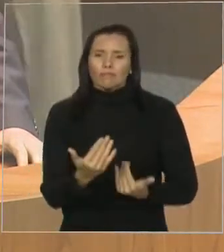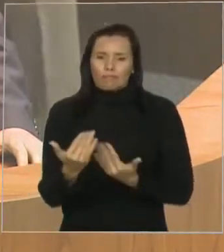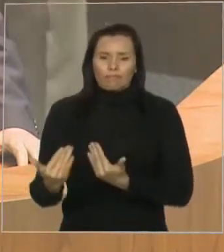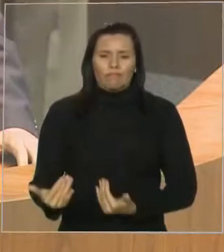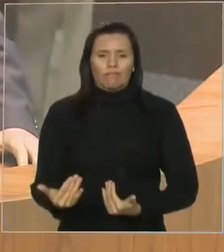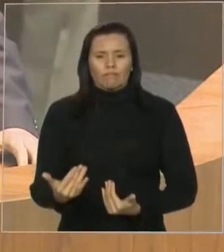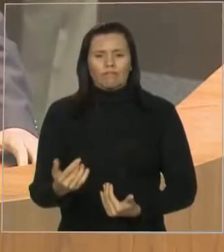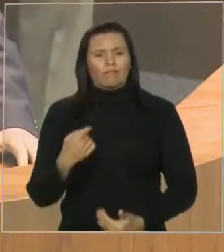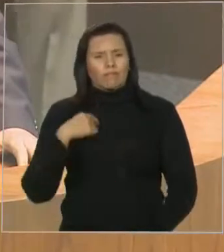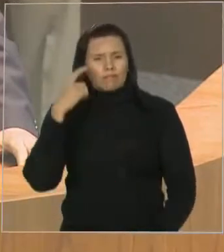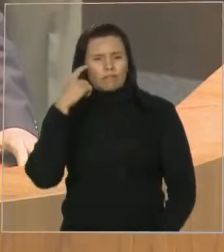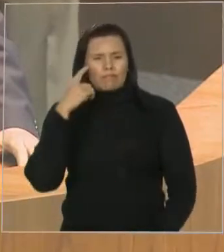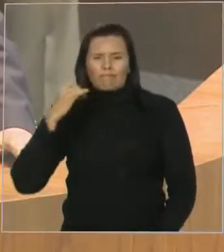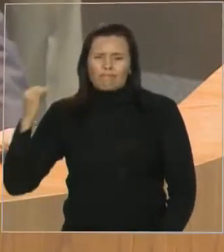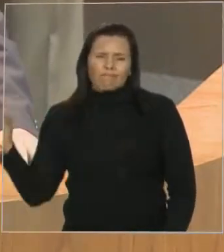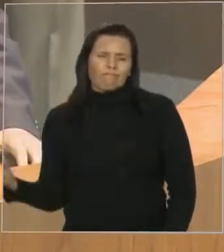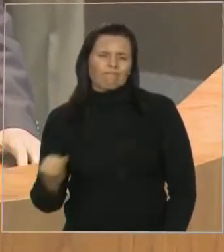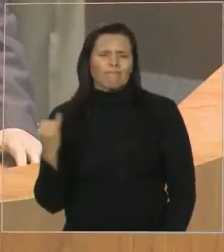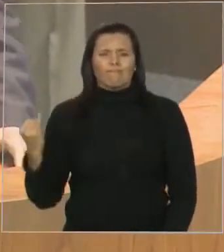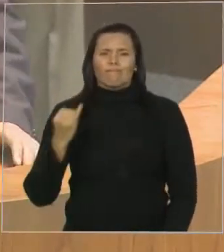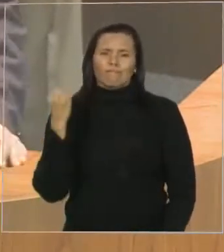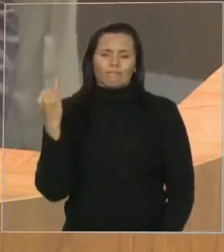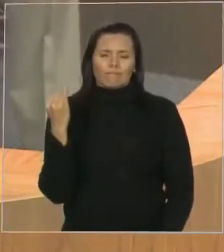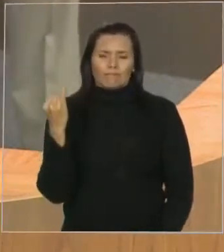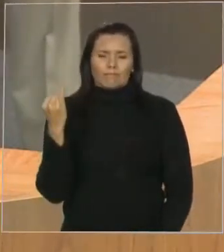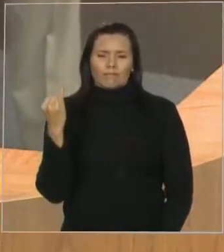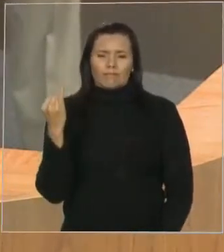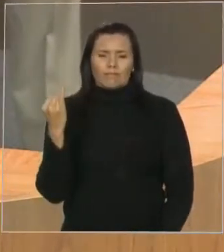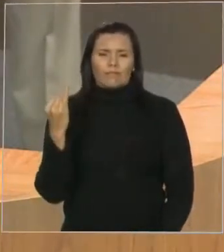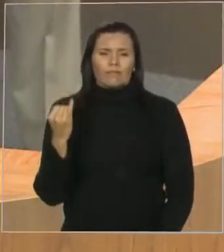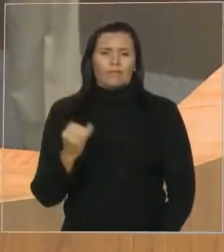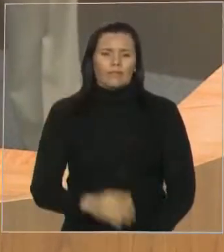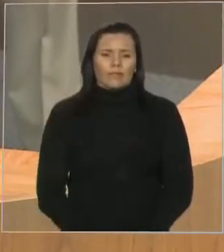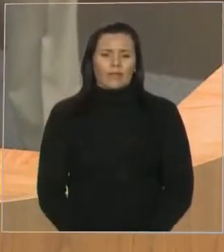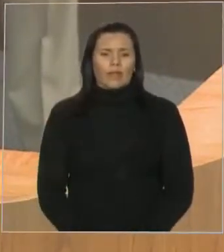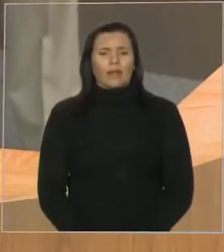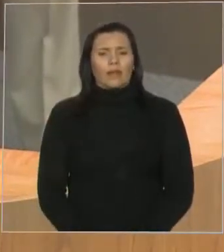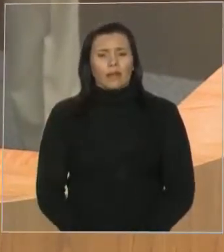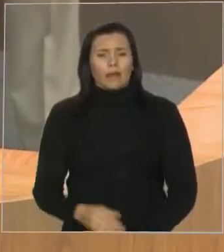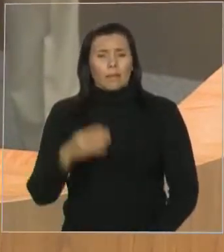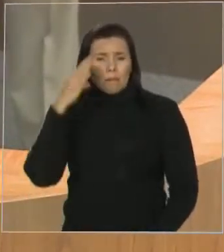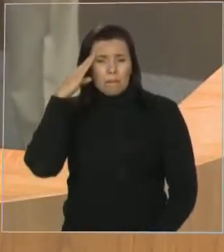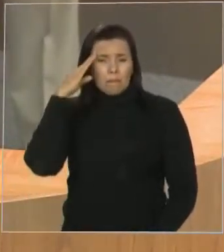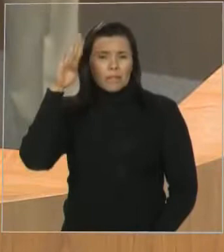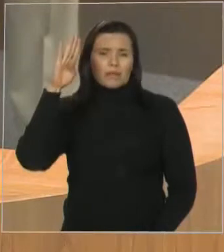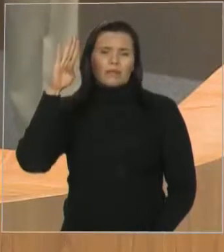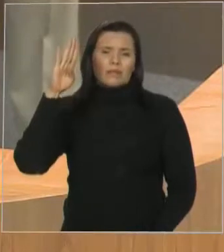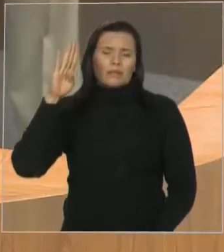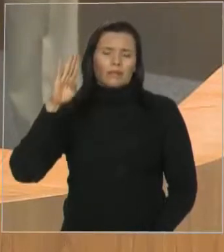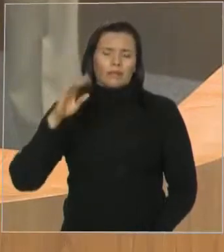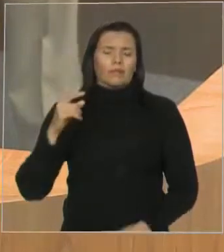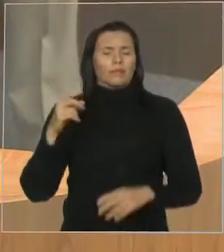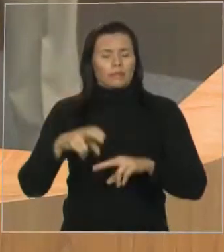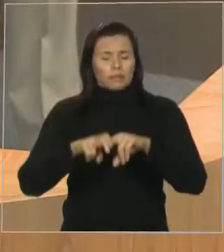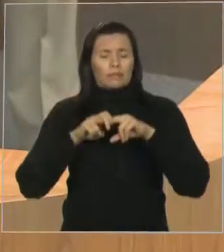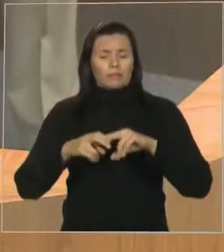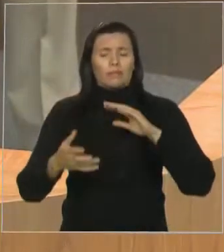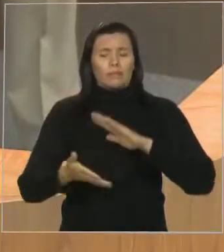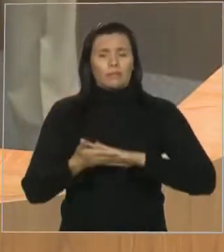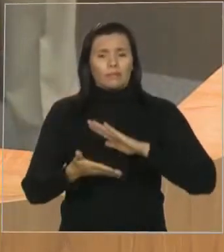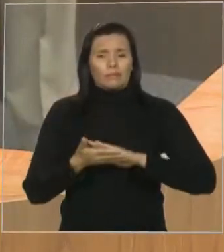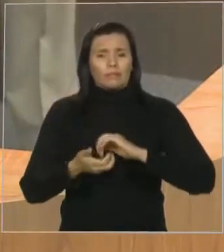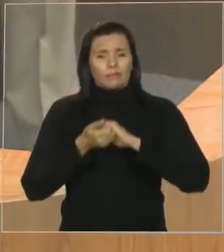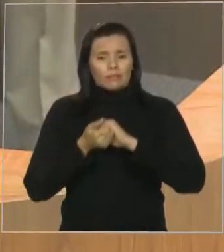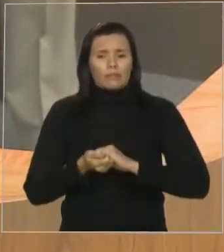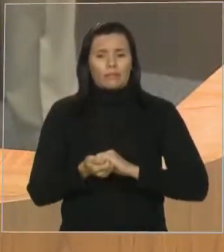indispensável, inadiável, prioritário. Portanto, parabéns a todos vocês